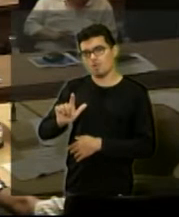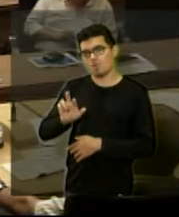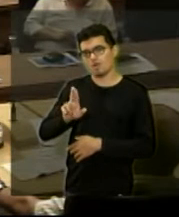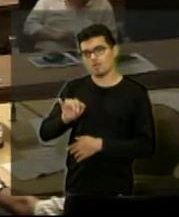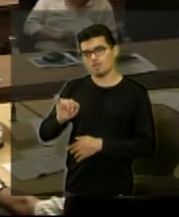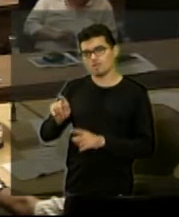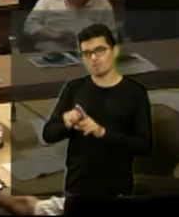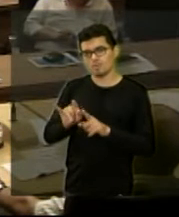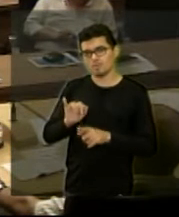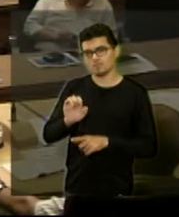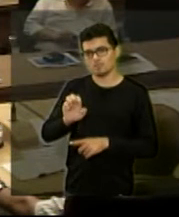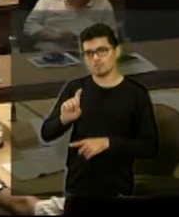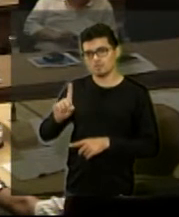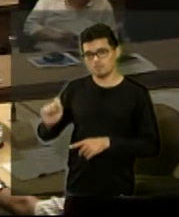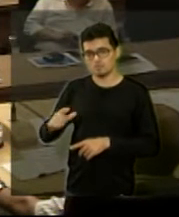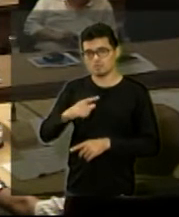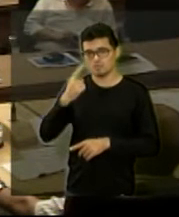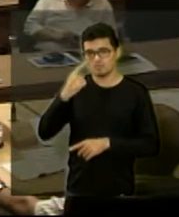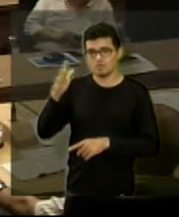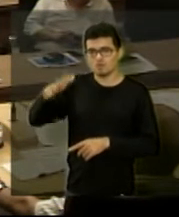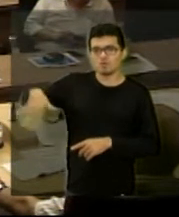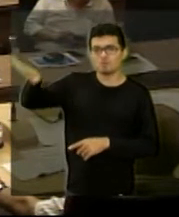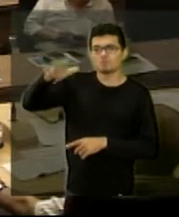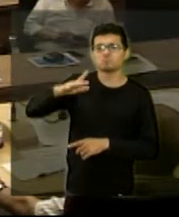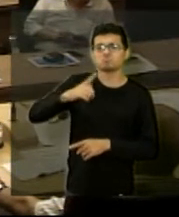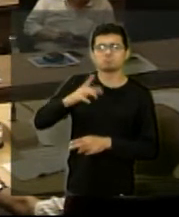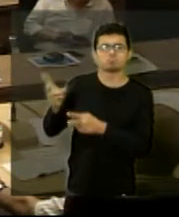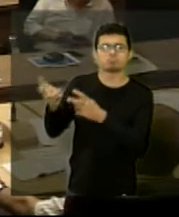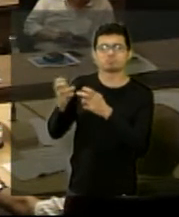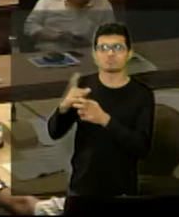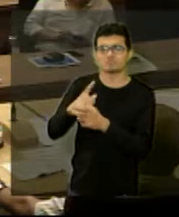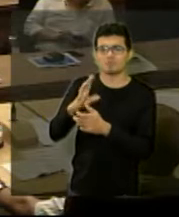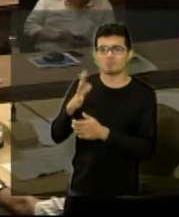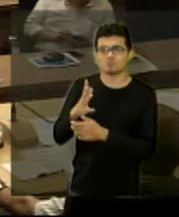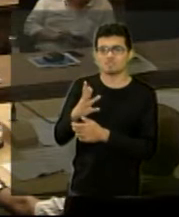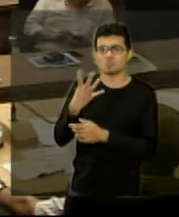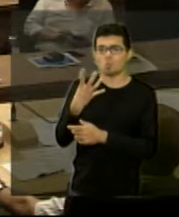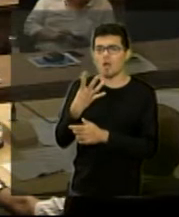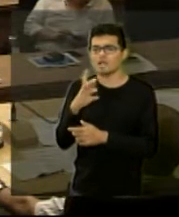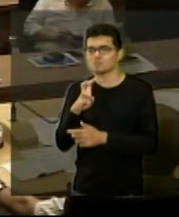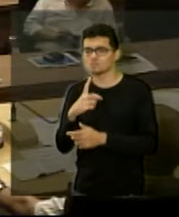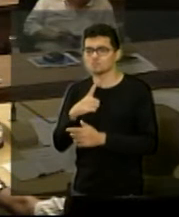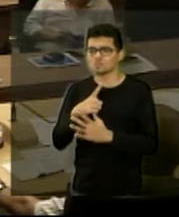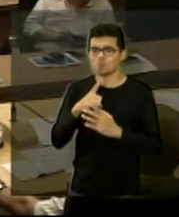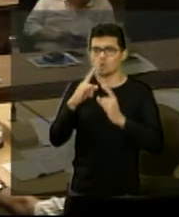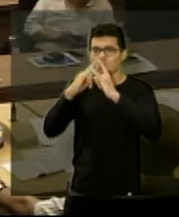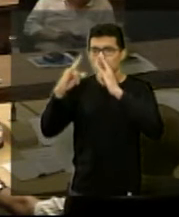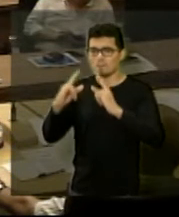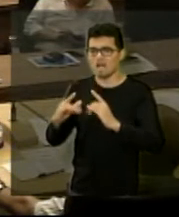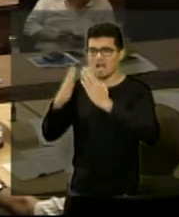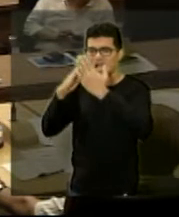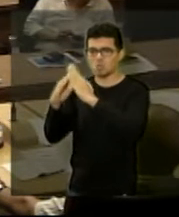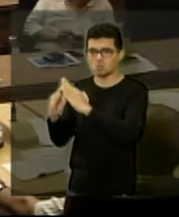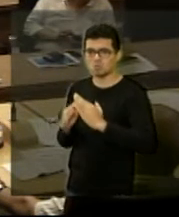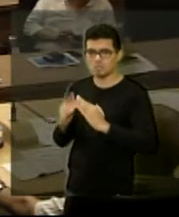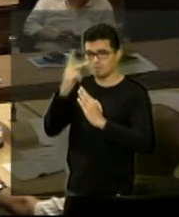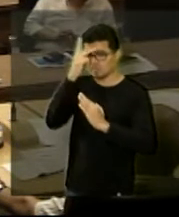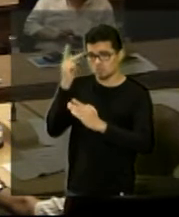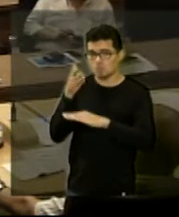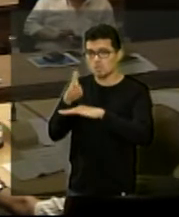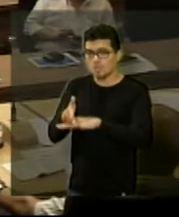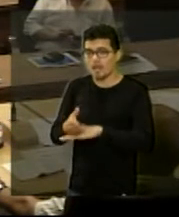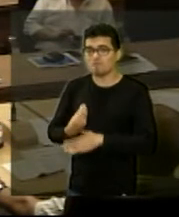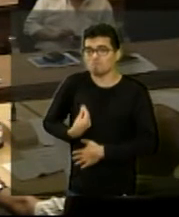Electricitários, você pode notar que tem lá acho que quatro ou cinco barracos e as pessoas estão morando nessas casas? Sim, foram